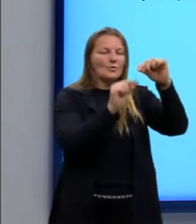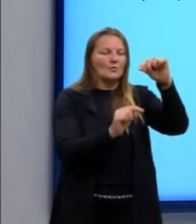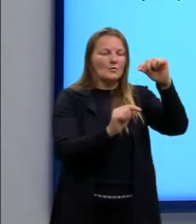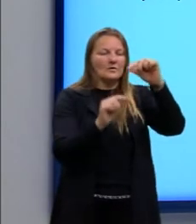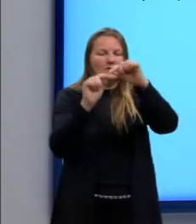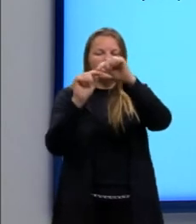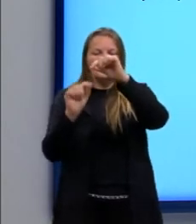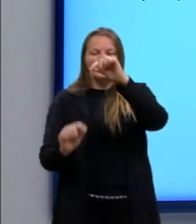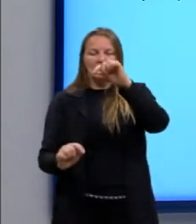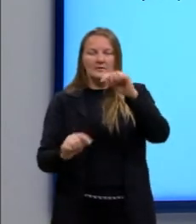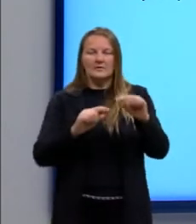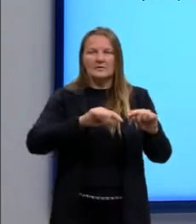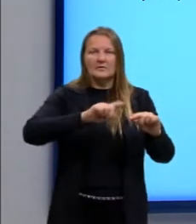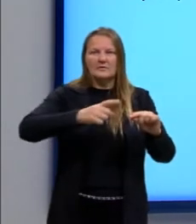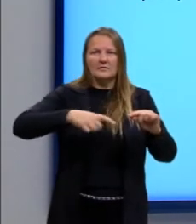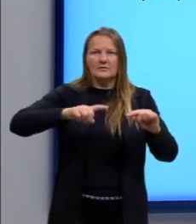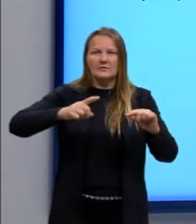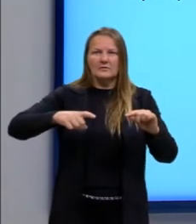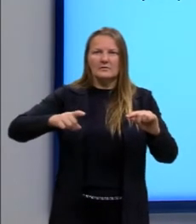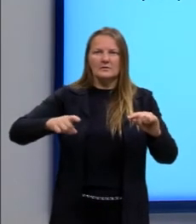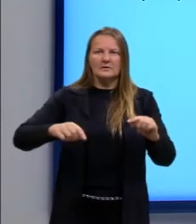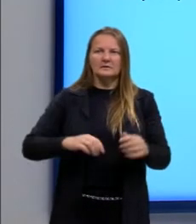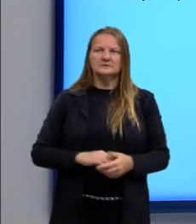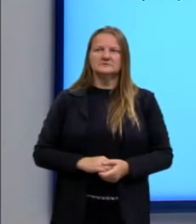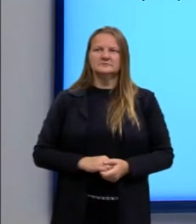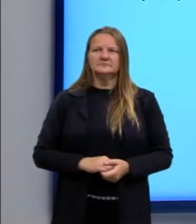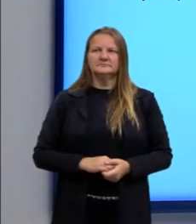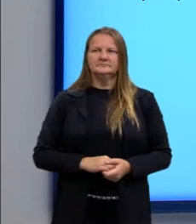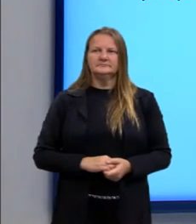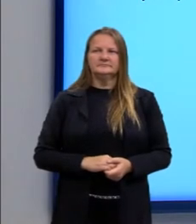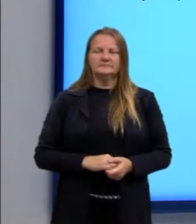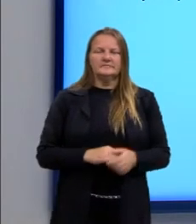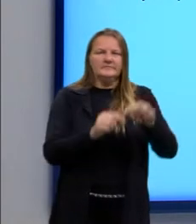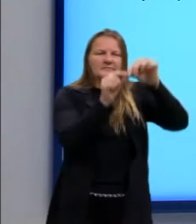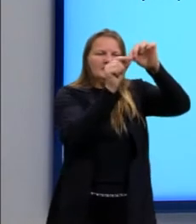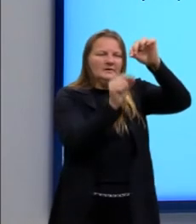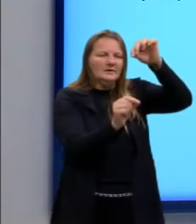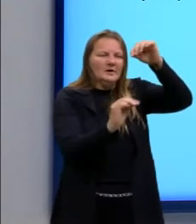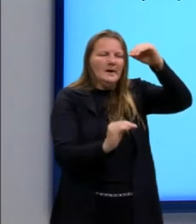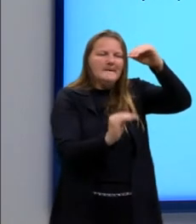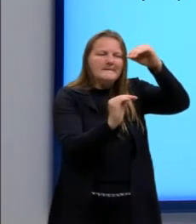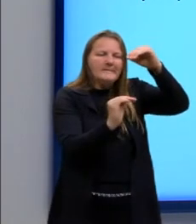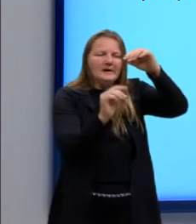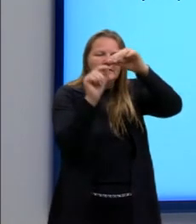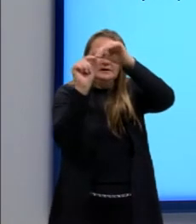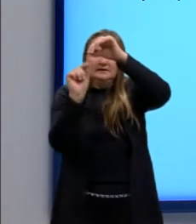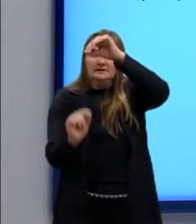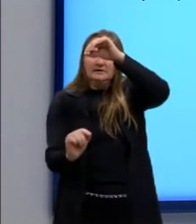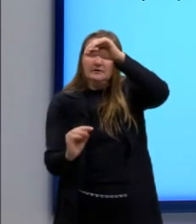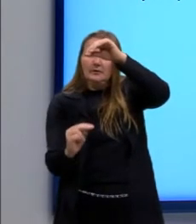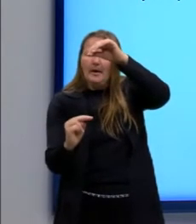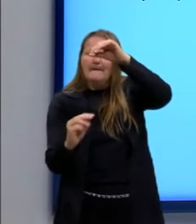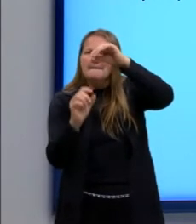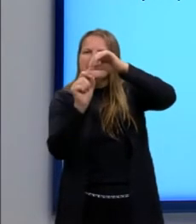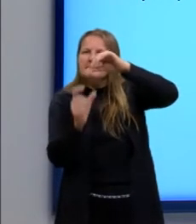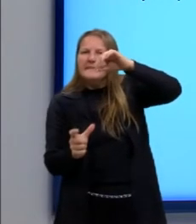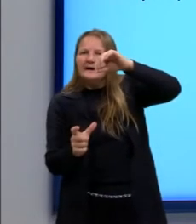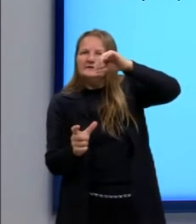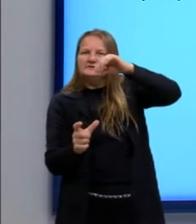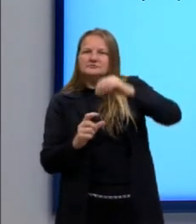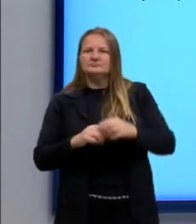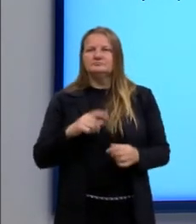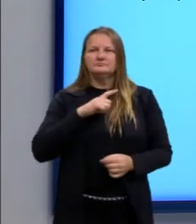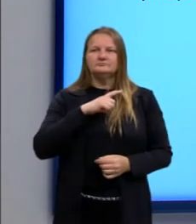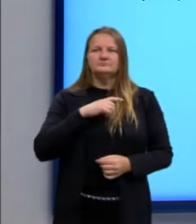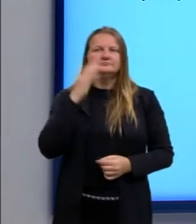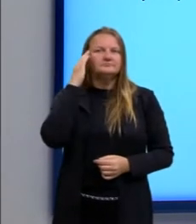comprimento de onda nesse caso. Vejam, barra 1 menor que o comprimento da barra 2. Então, a gente consegue saber